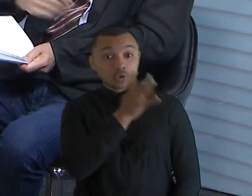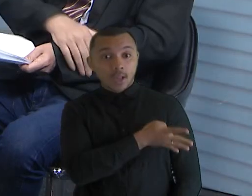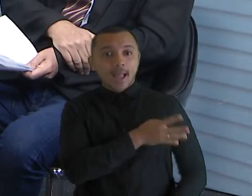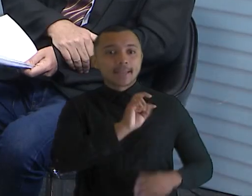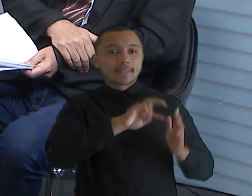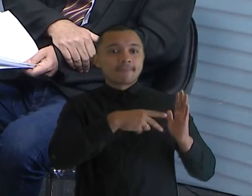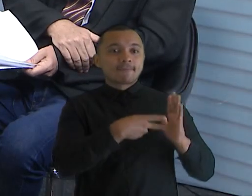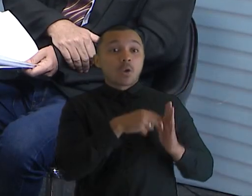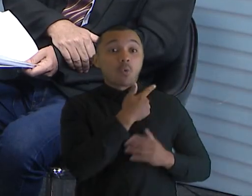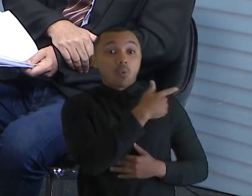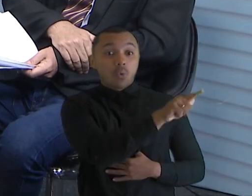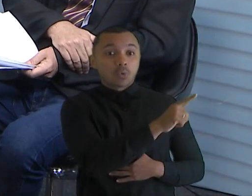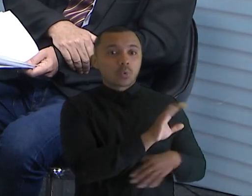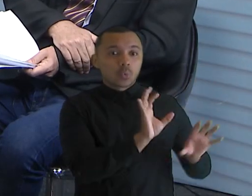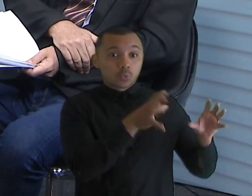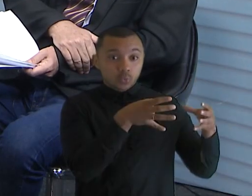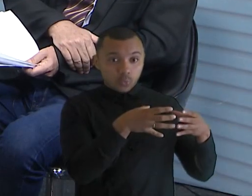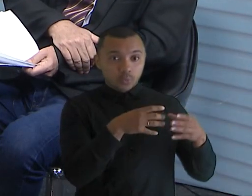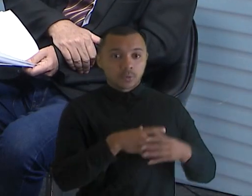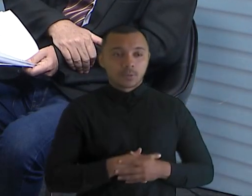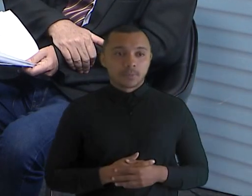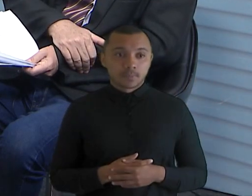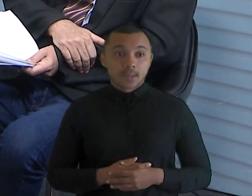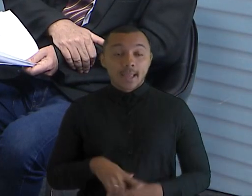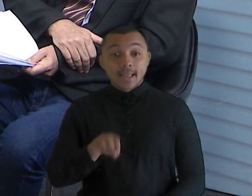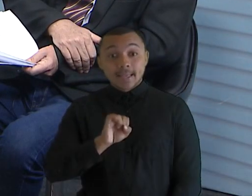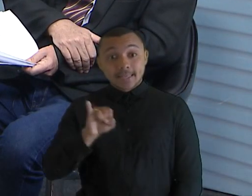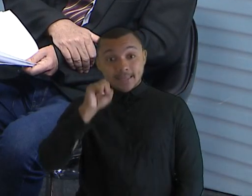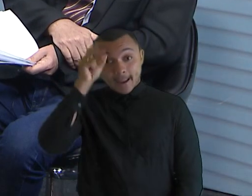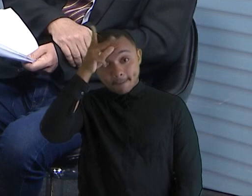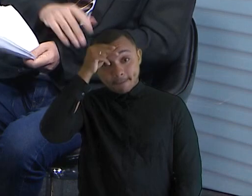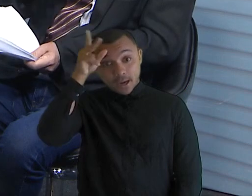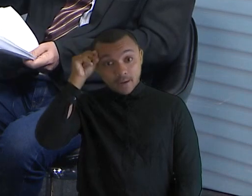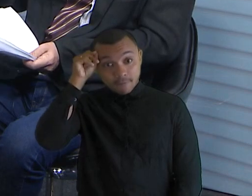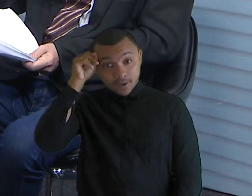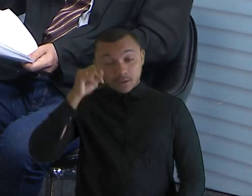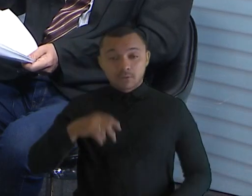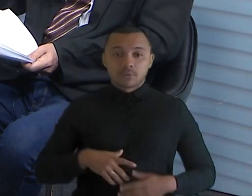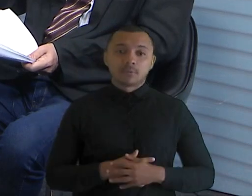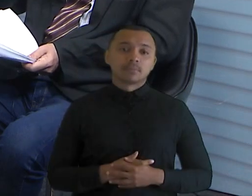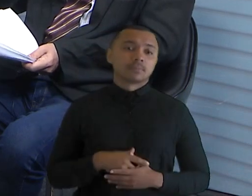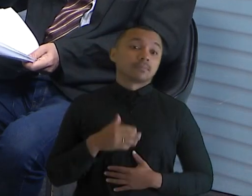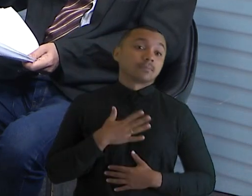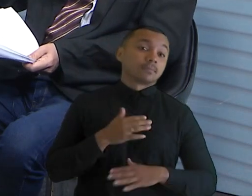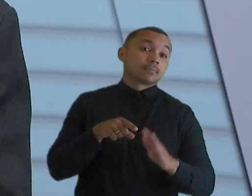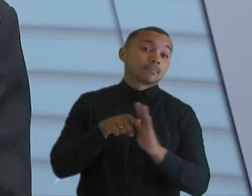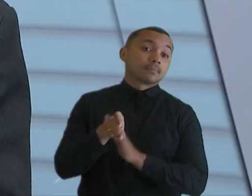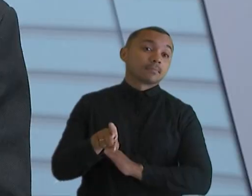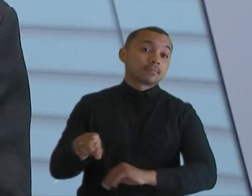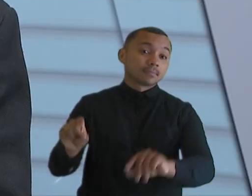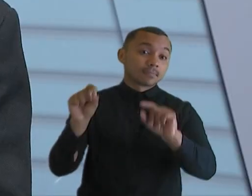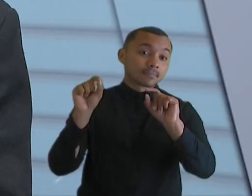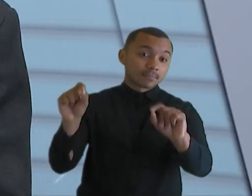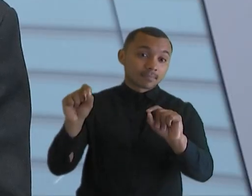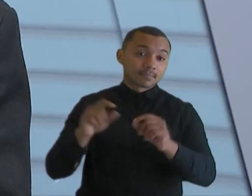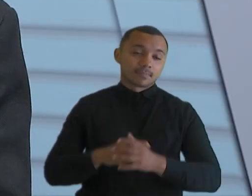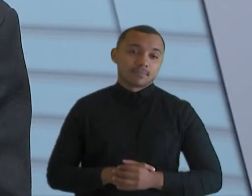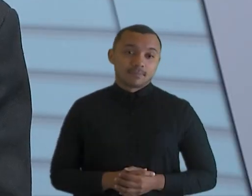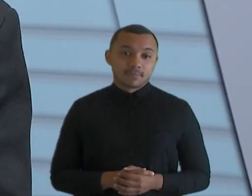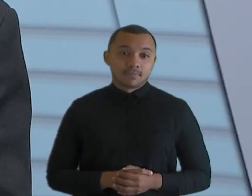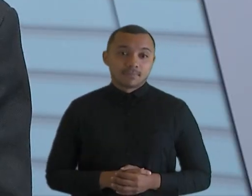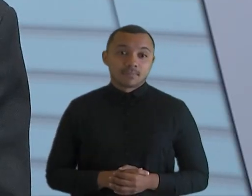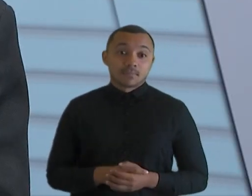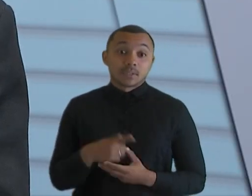a Assembleia Legislativa ou, no caso do prefeito, a Câmara Municipal. Agora, uma pergunta interessante. No caso das contas